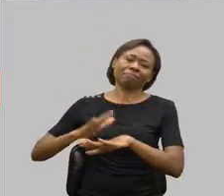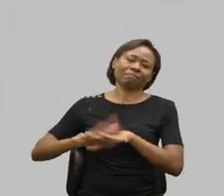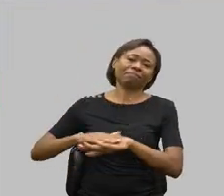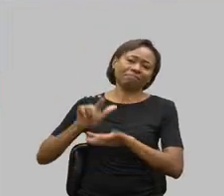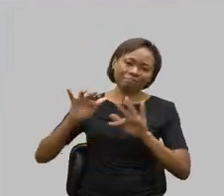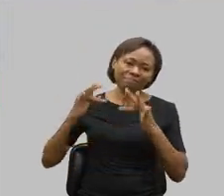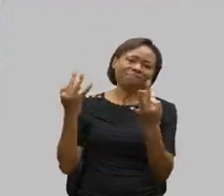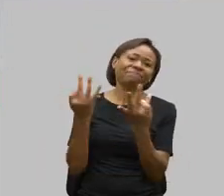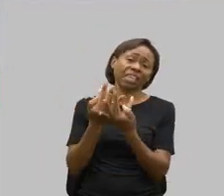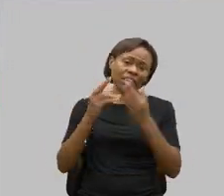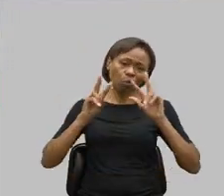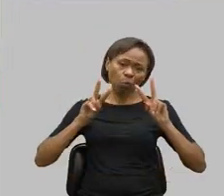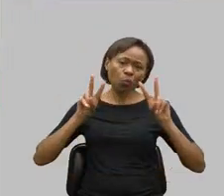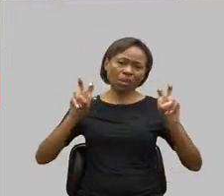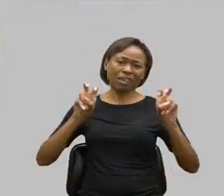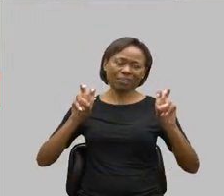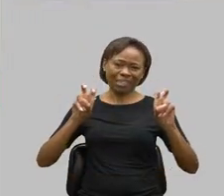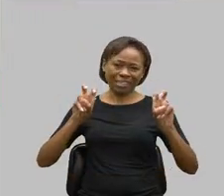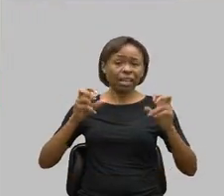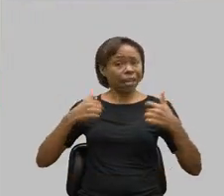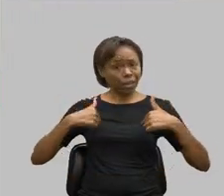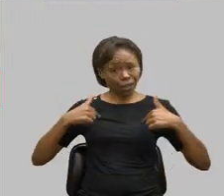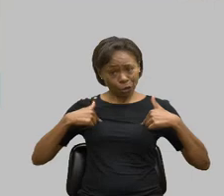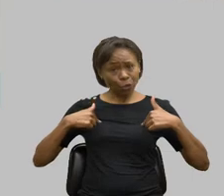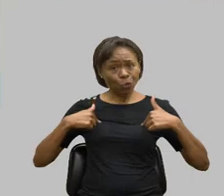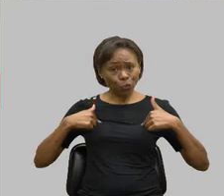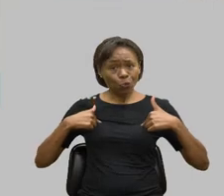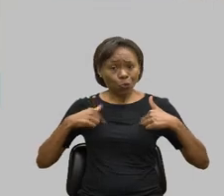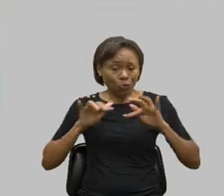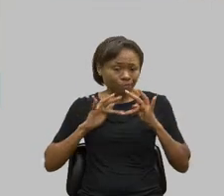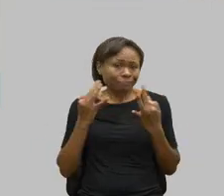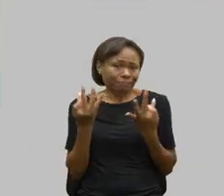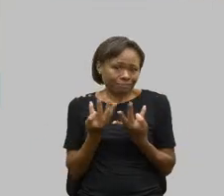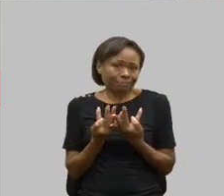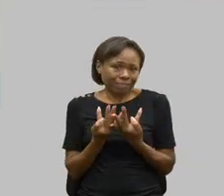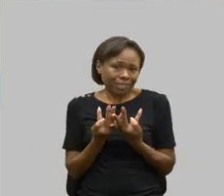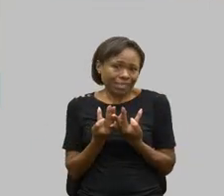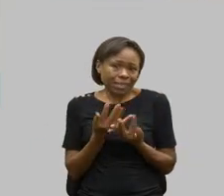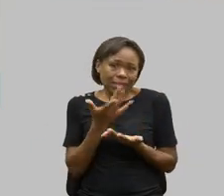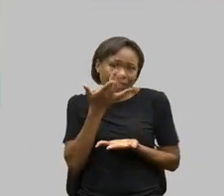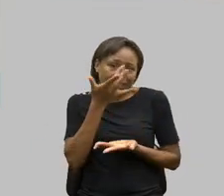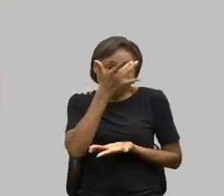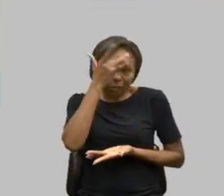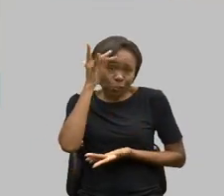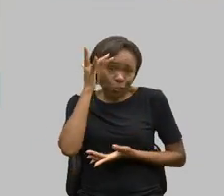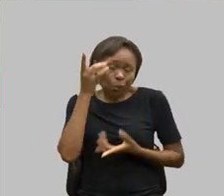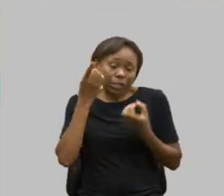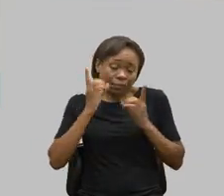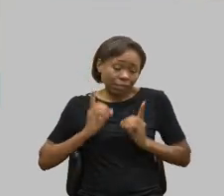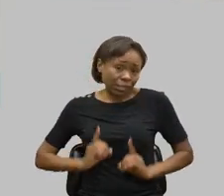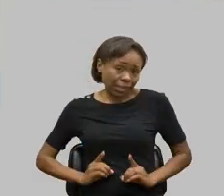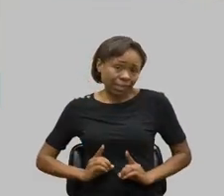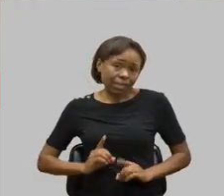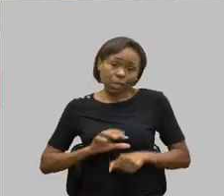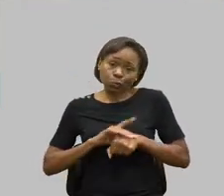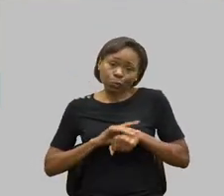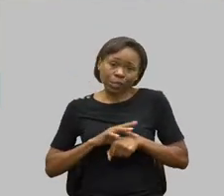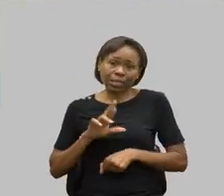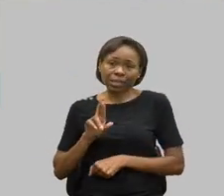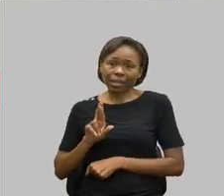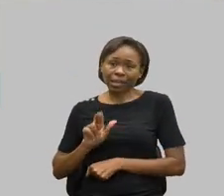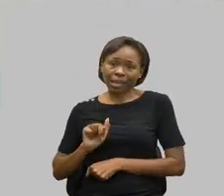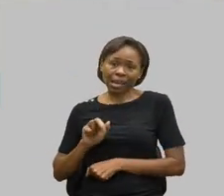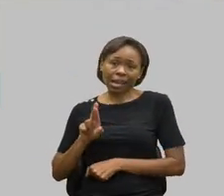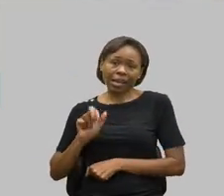família. E eu sou da família da pessoa com doença rara e com deficiência. eu